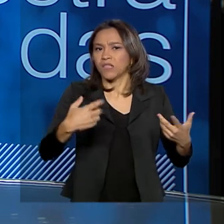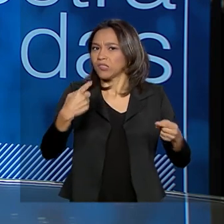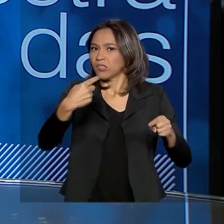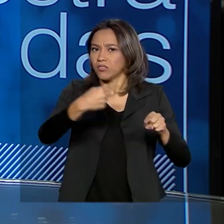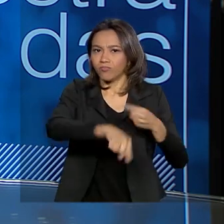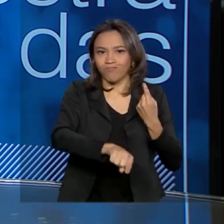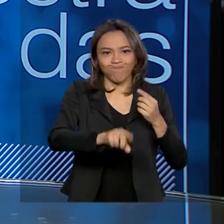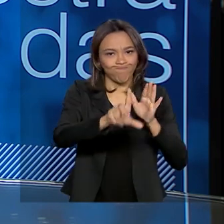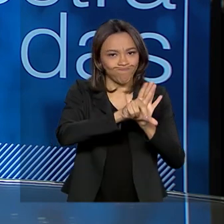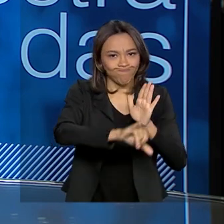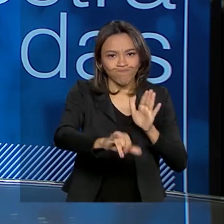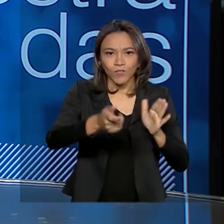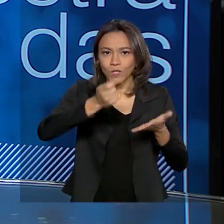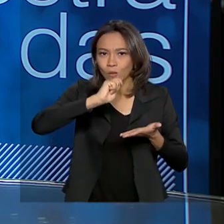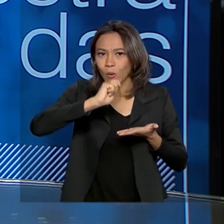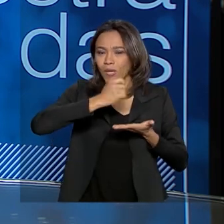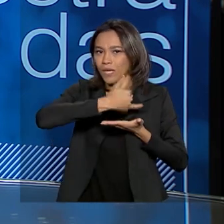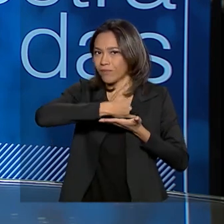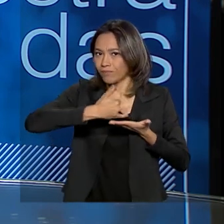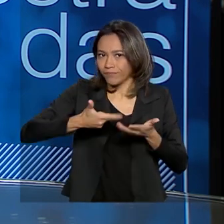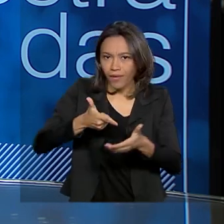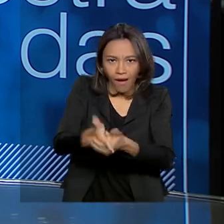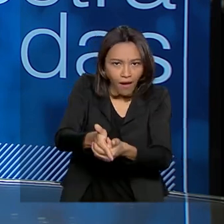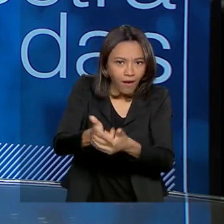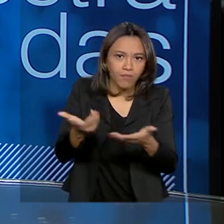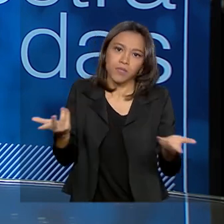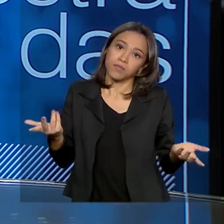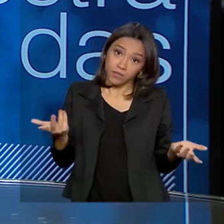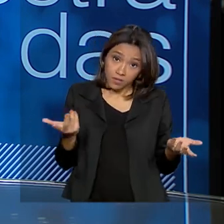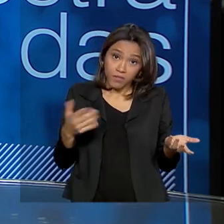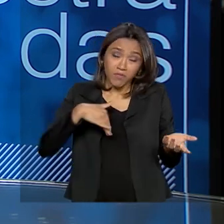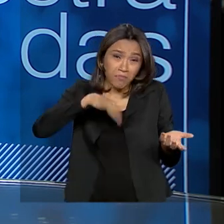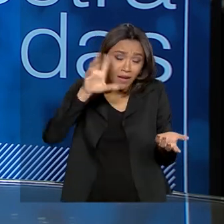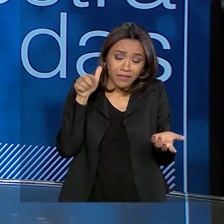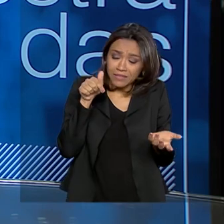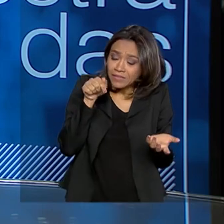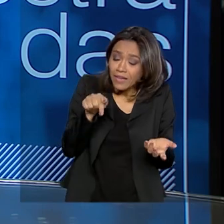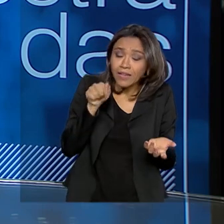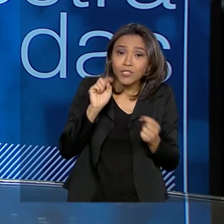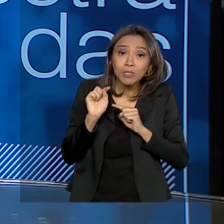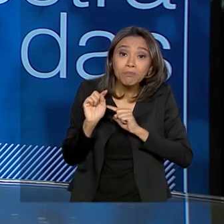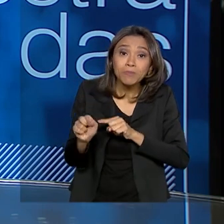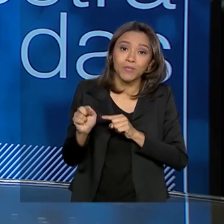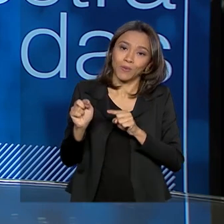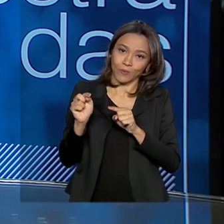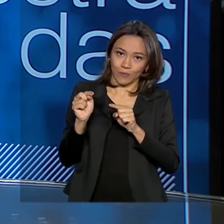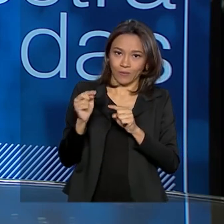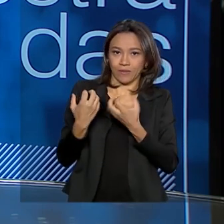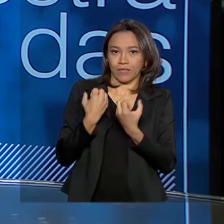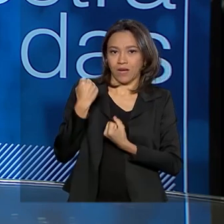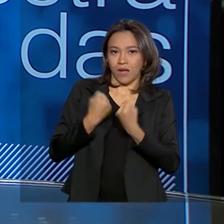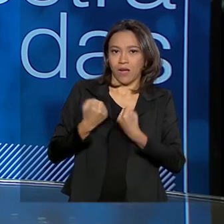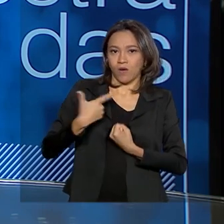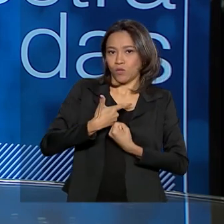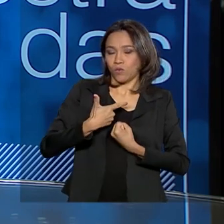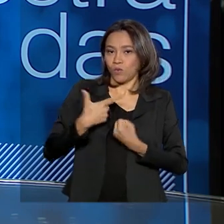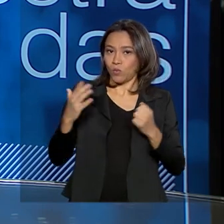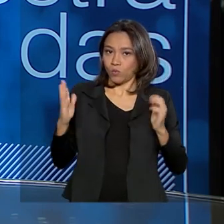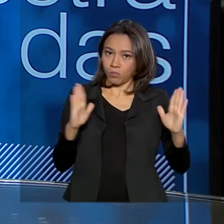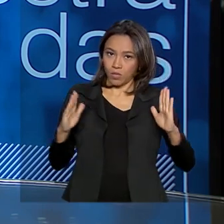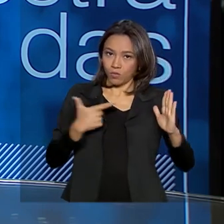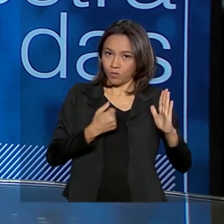as drogas, armas, enfim, então nós temos, foram mais de 7 mil veículos, né, no ano de 2019,